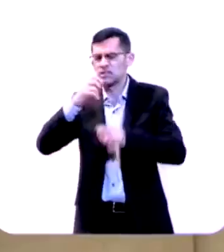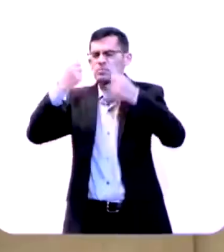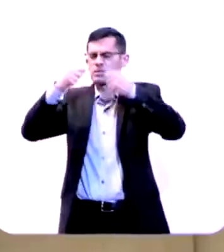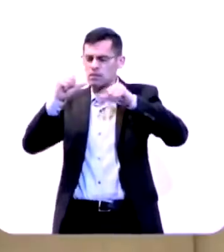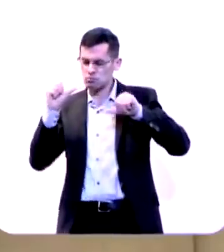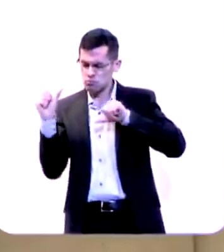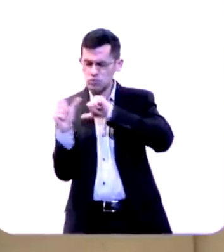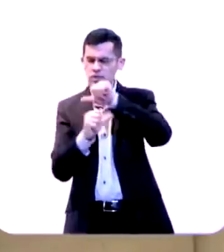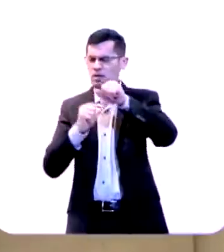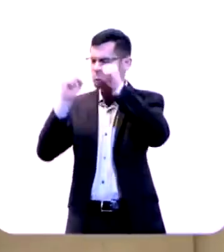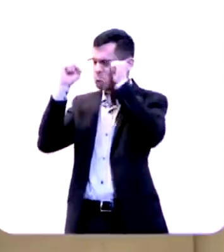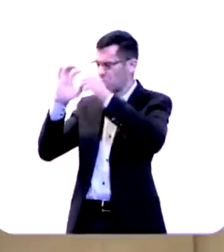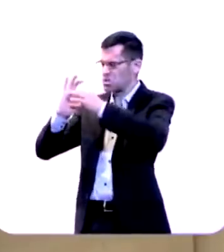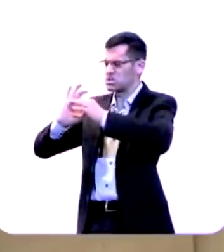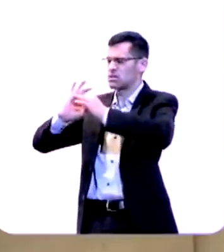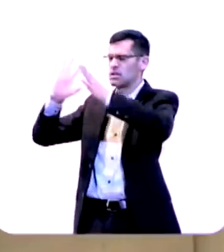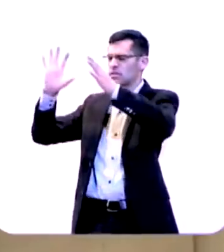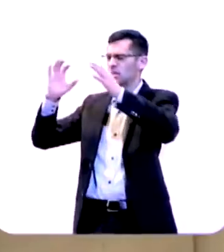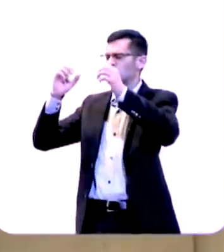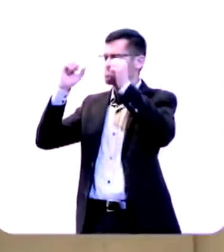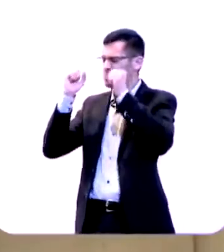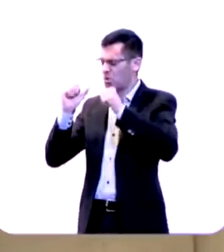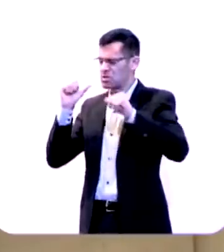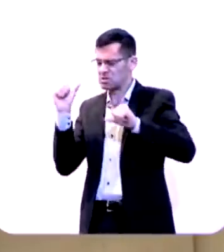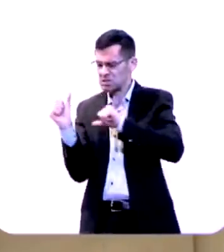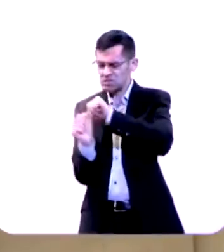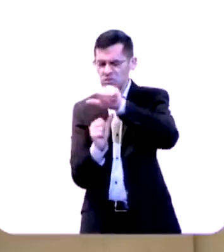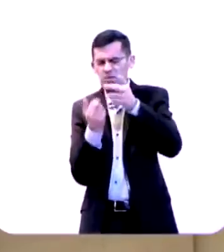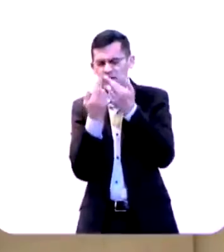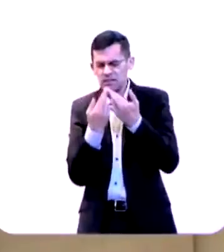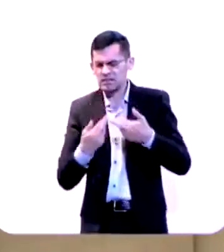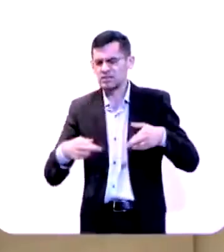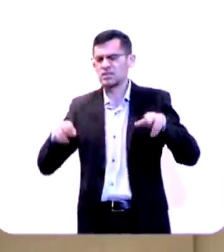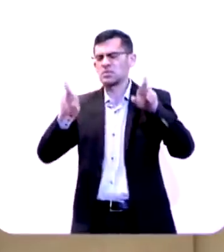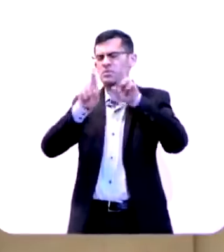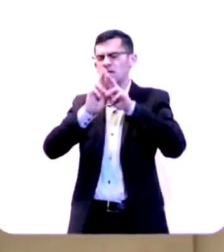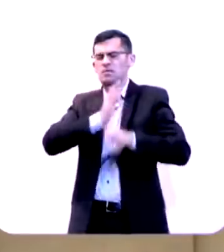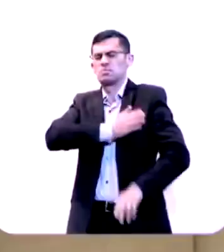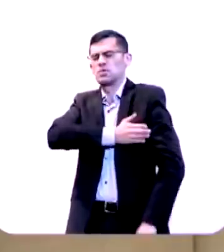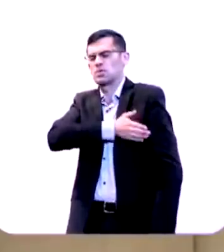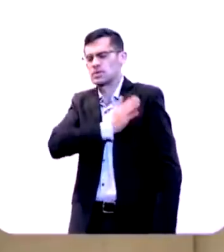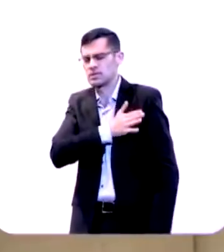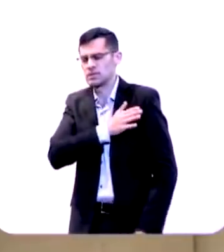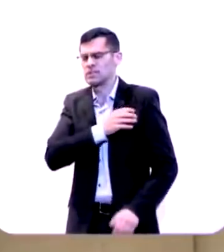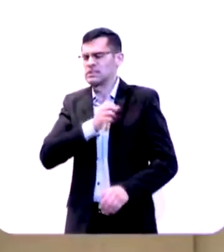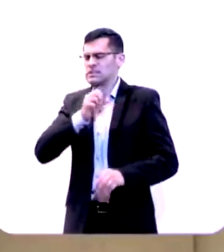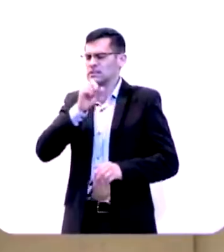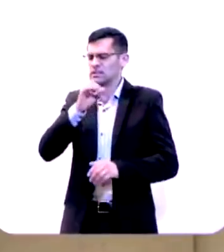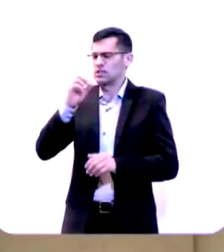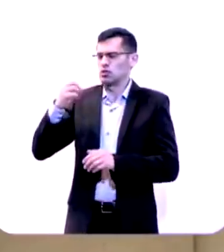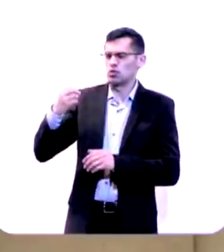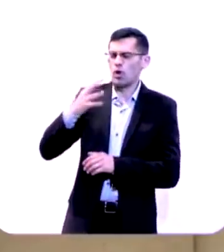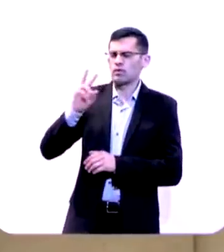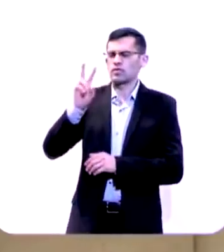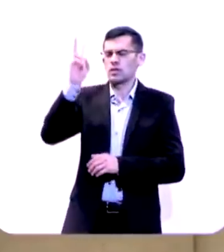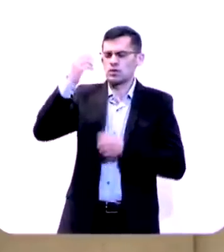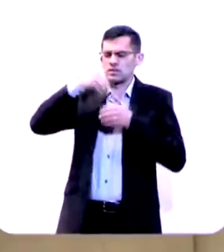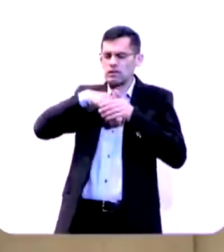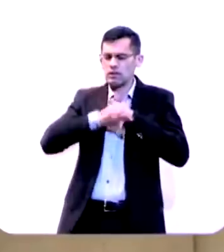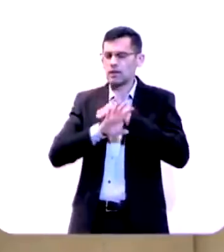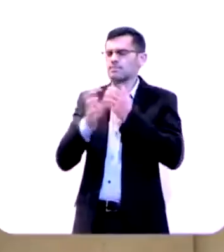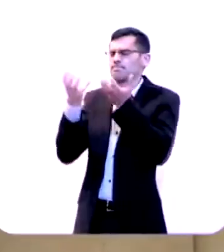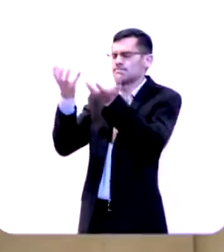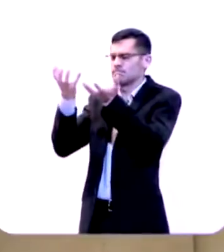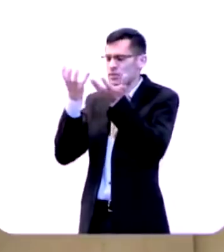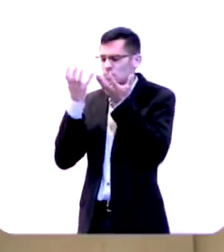mudar mude se for preciso transformar o meu coração transforme se novos valores precisam entrar eu